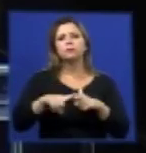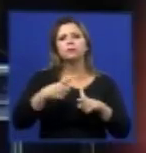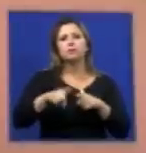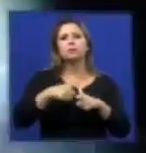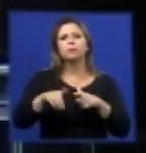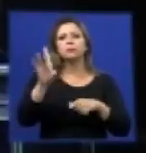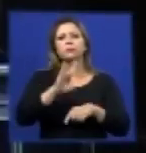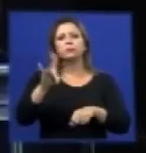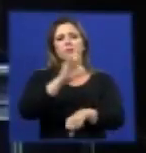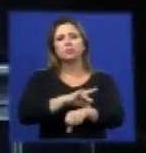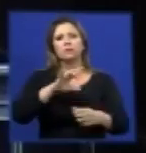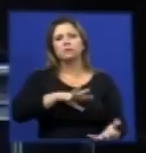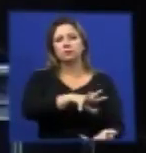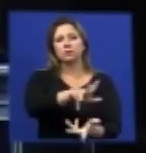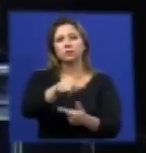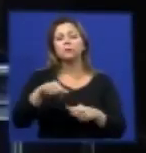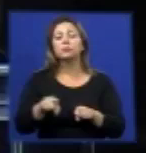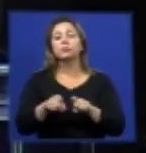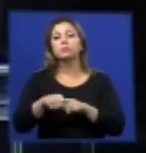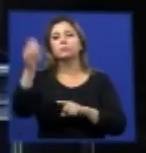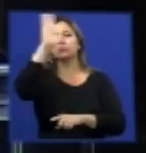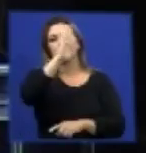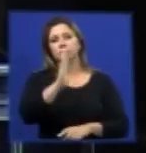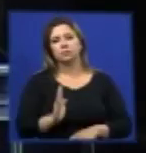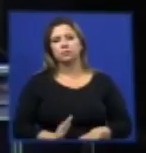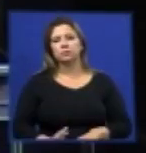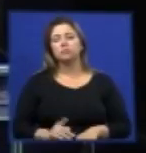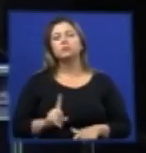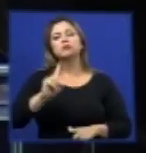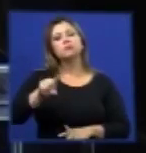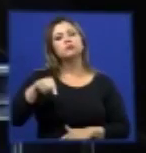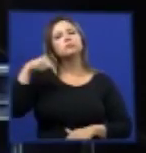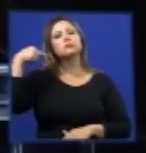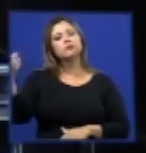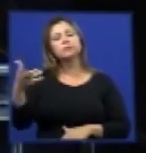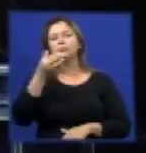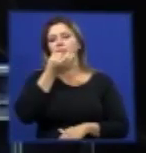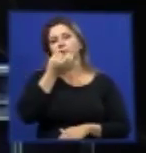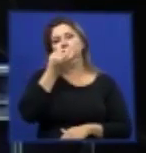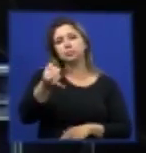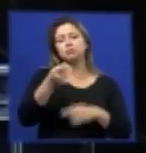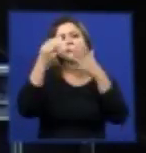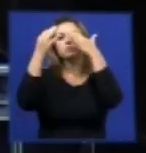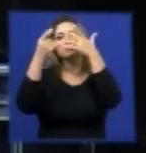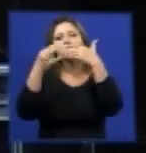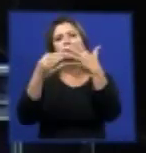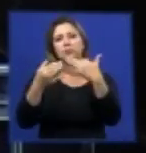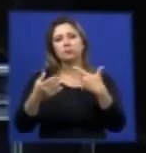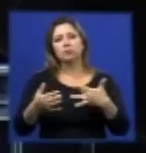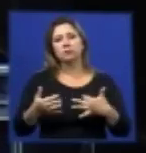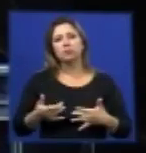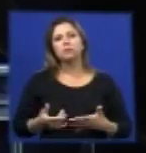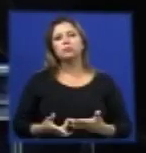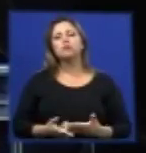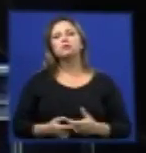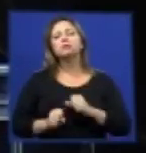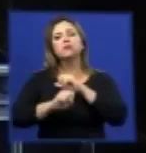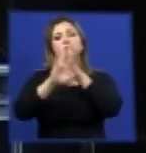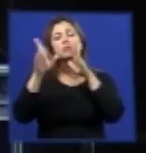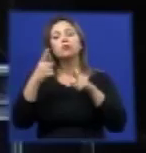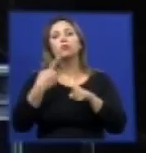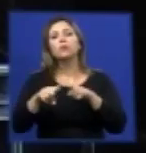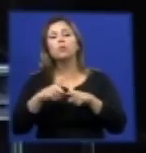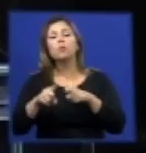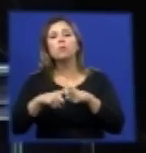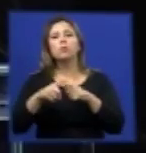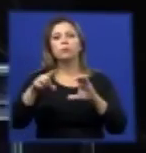mundial e como nós estamos no país. em seguida vou esplanar, tentar esclarecer qual a relação